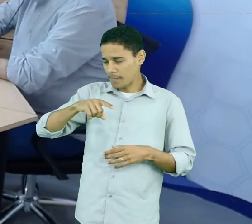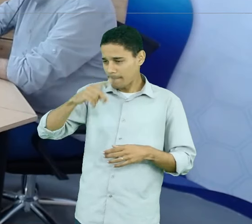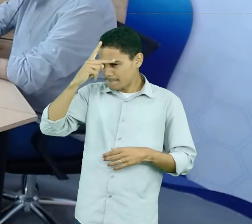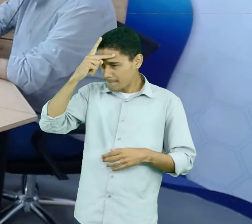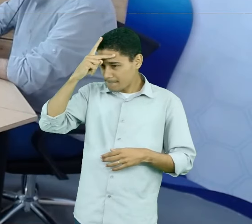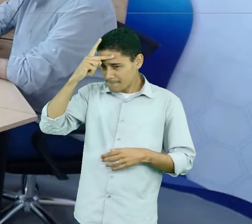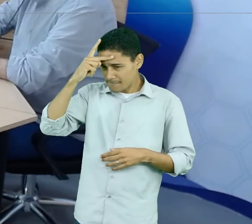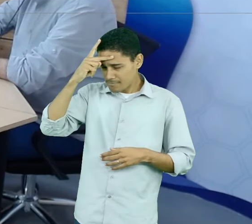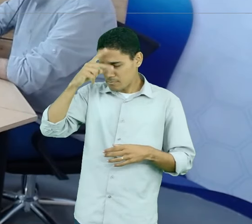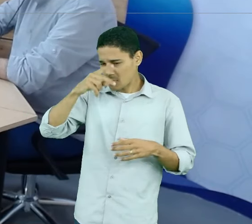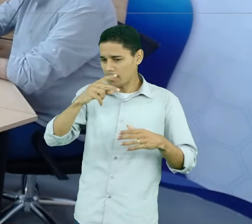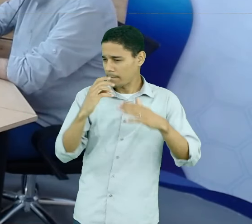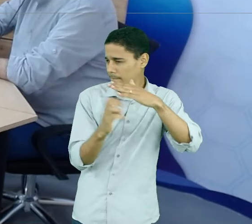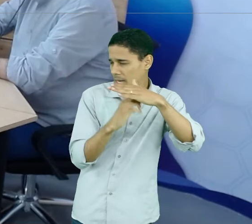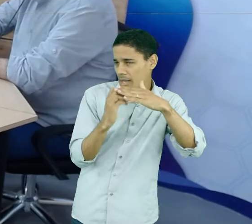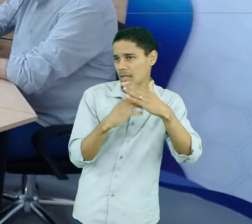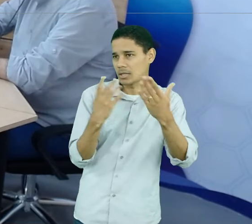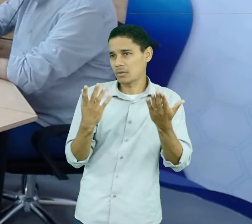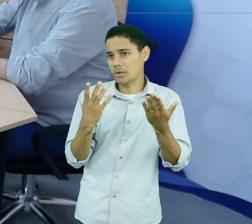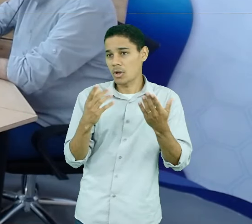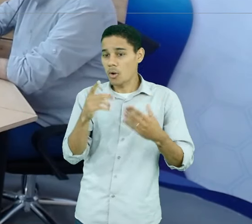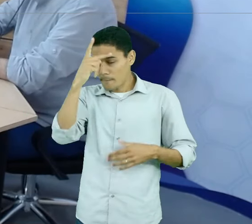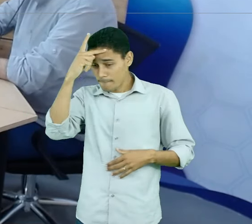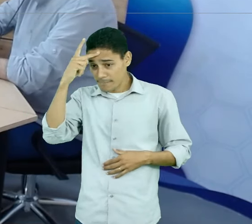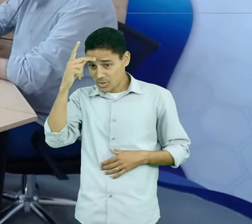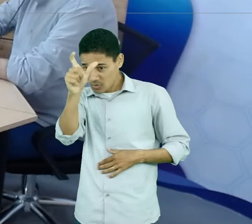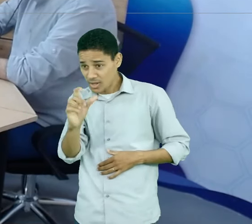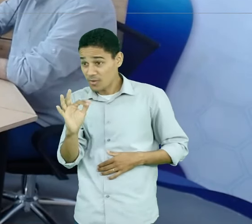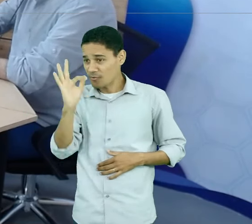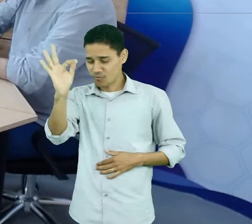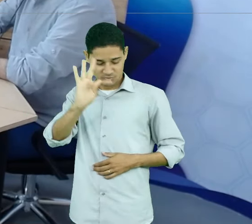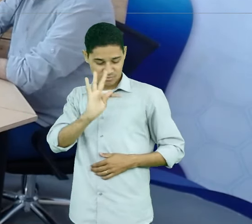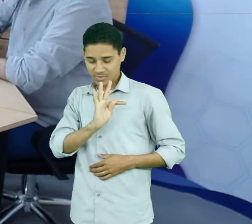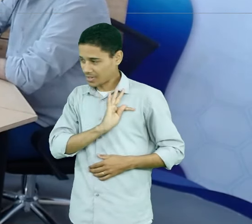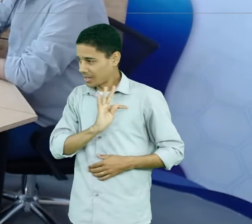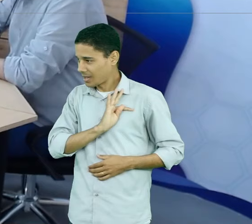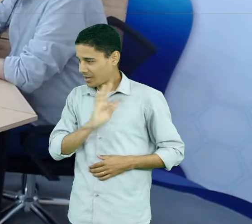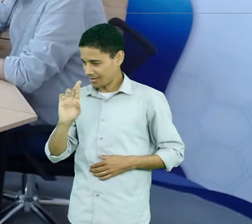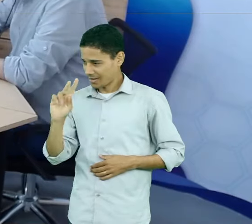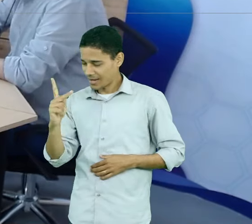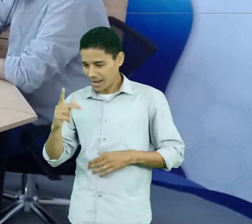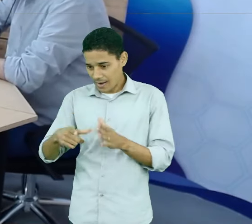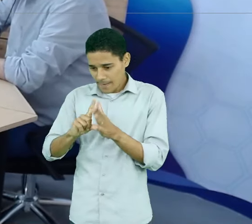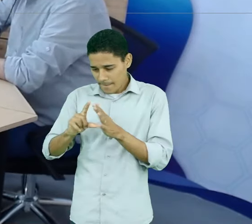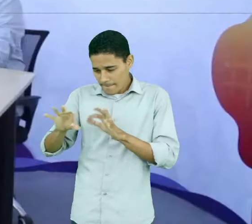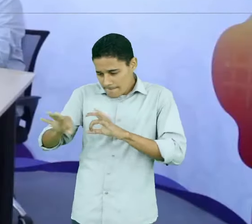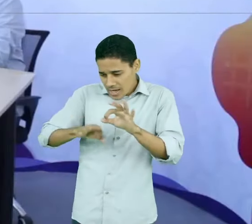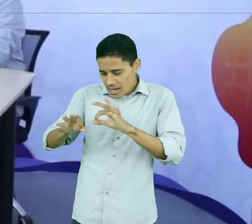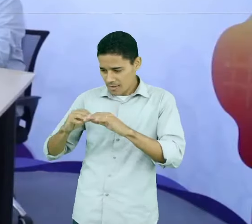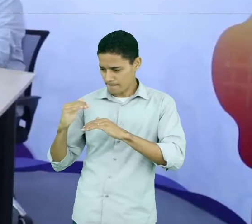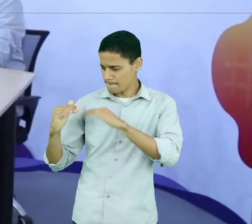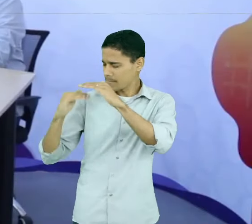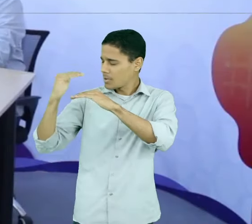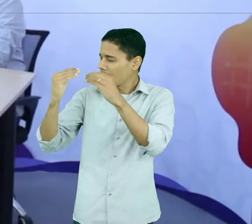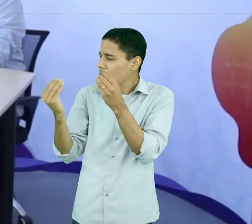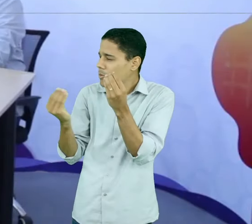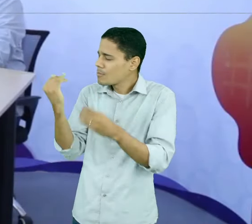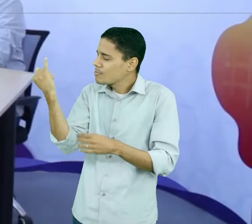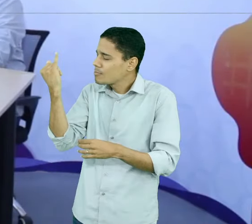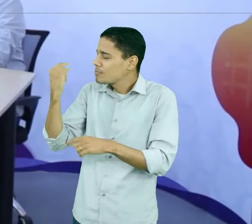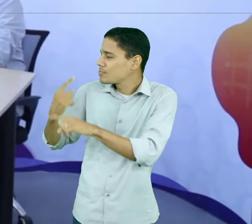organização, para um futuro técnico de recursos humanos? Muito bem. A gestão de carreiras